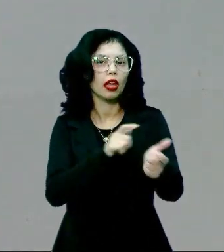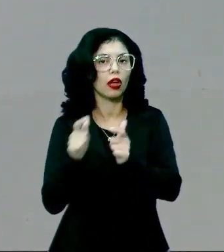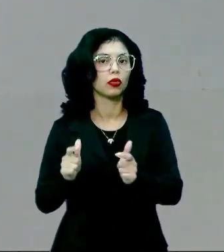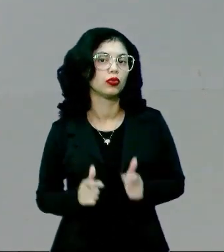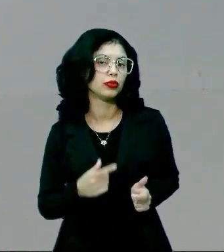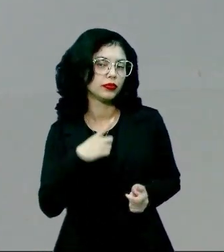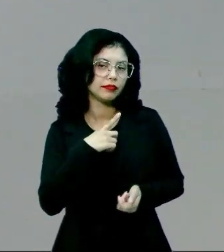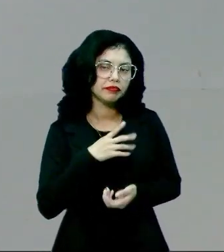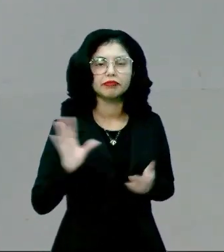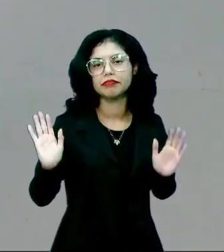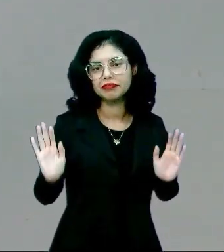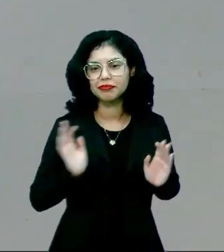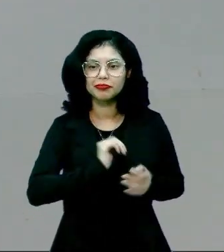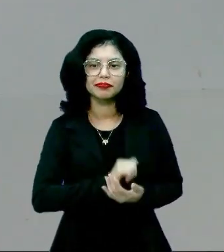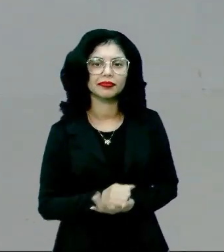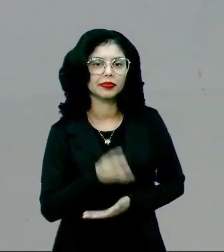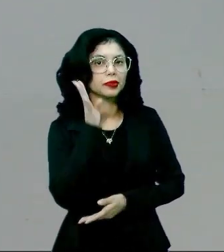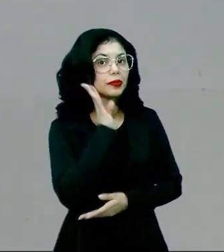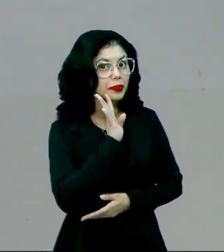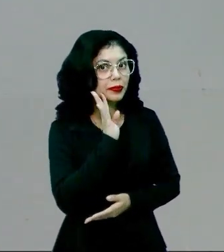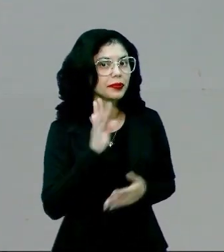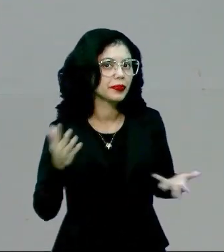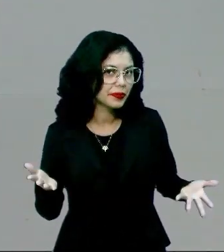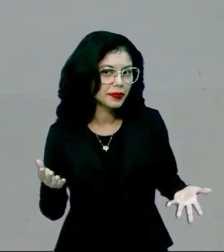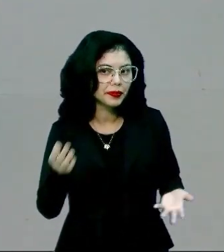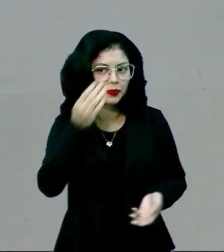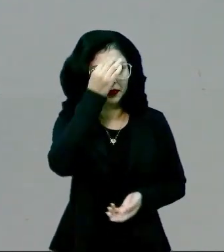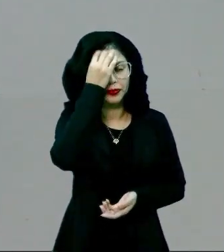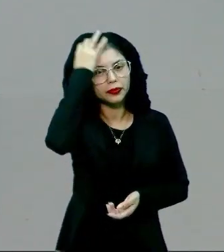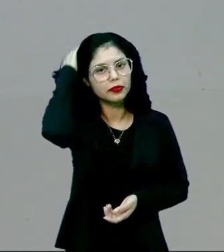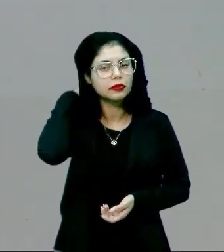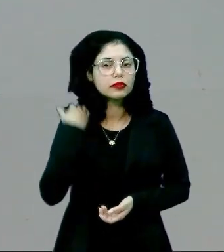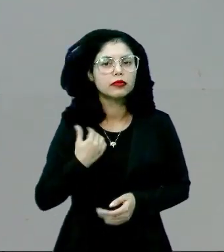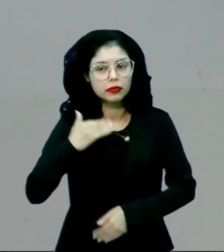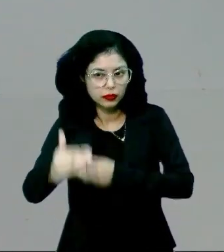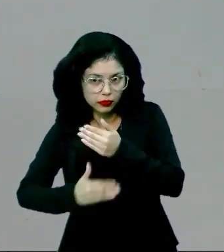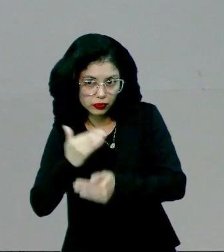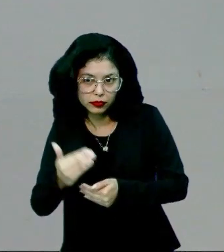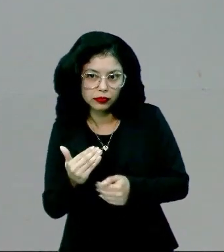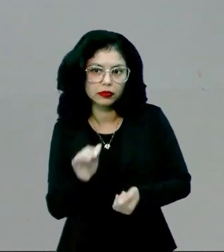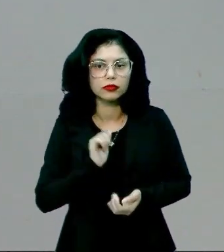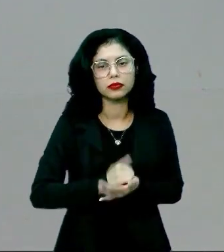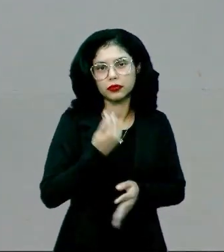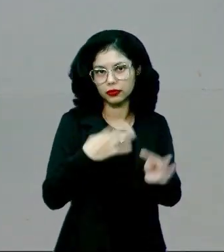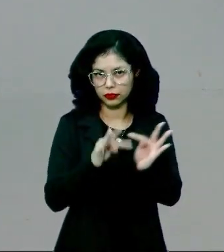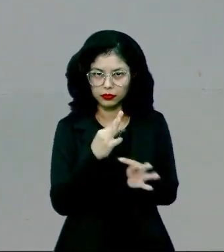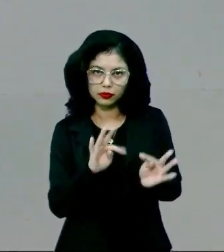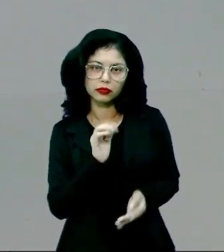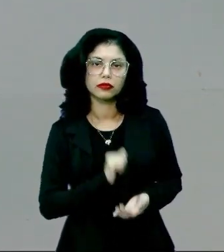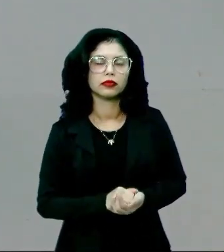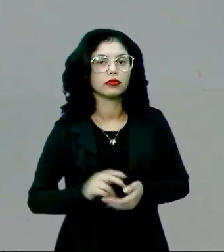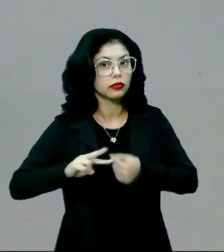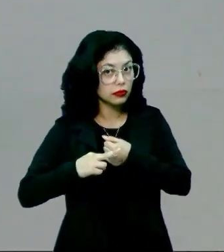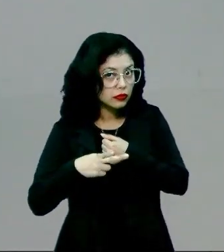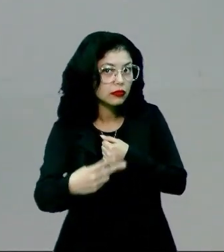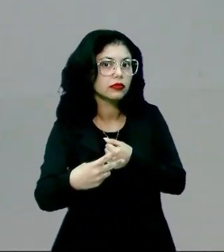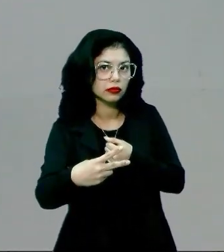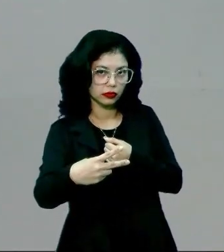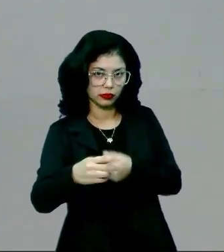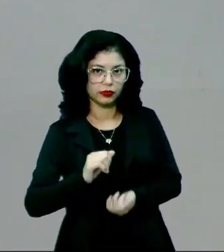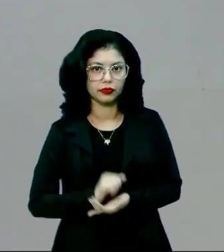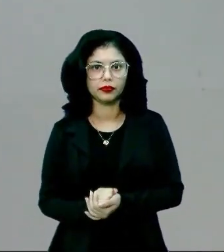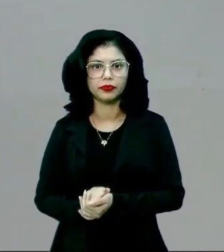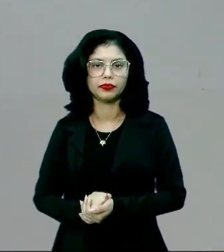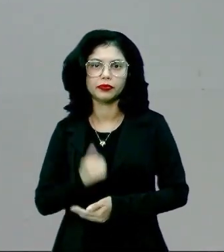você estiver. Olha que interessante. Desenvolvimento tecnológico. Consequência do